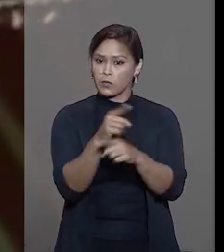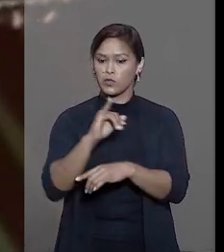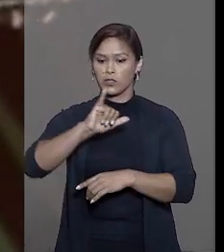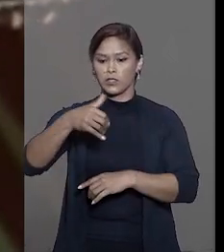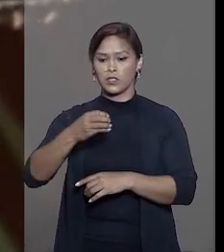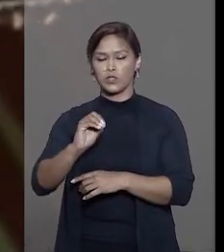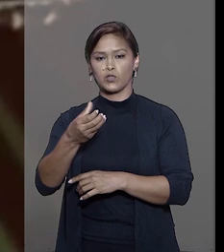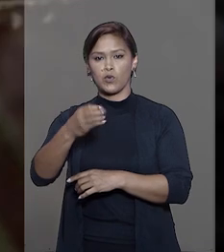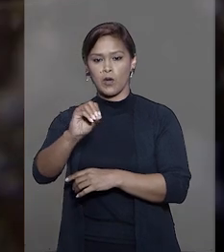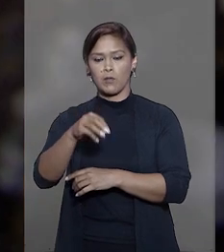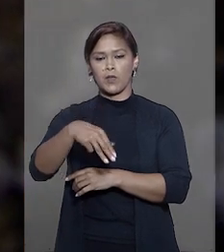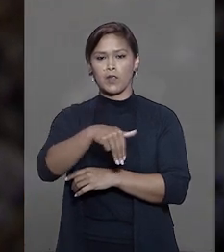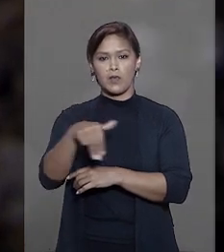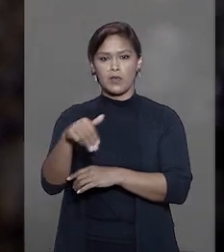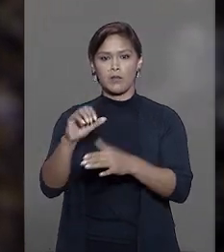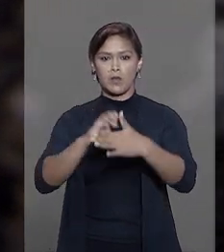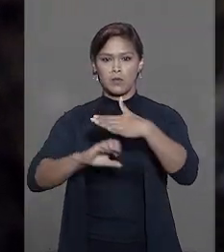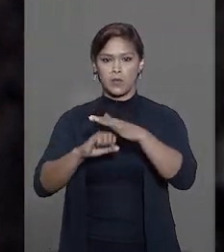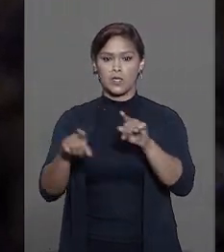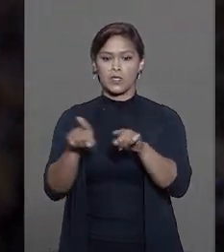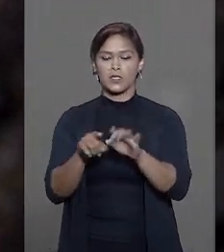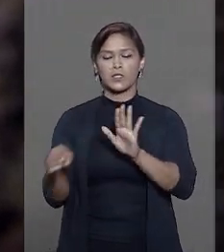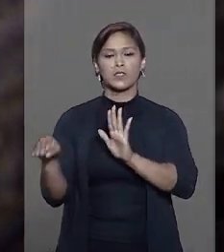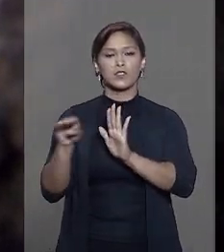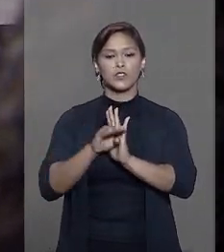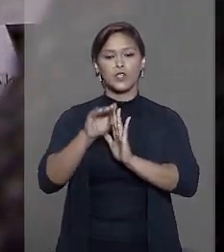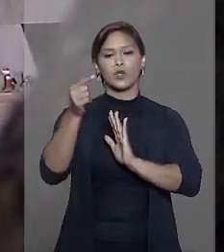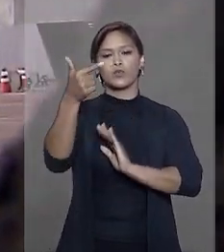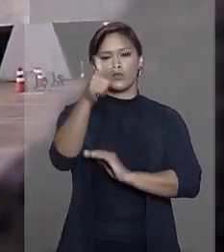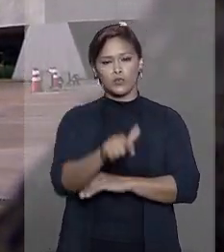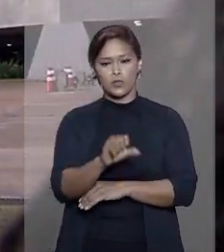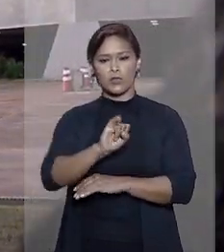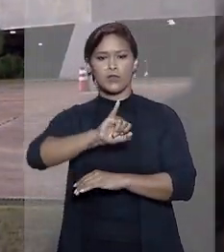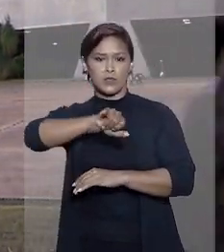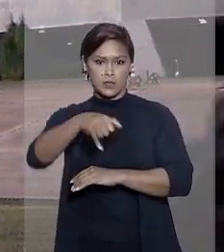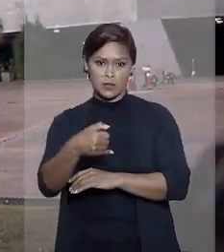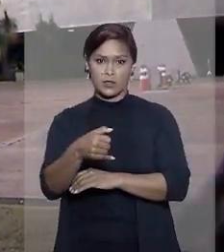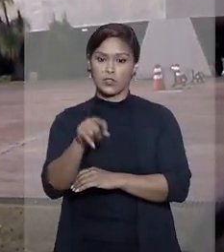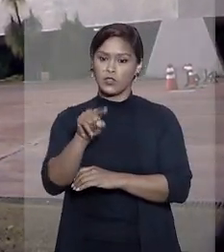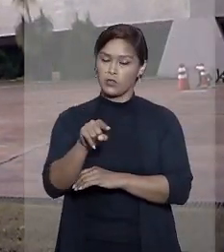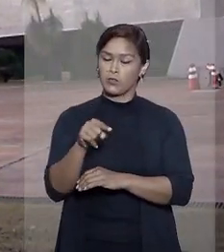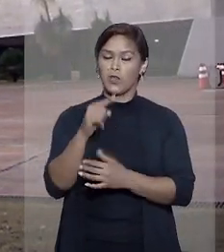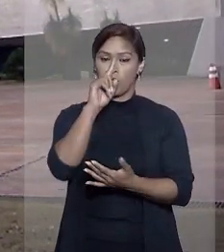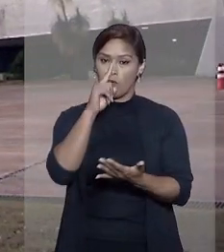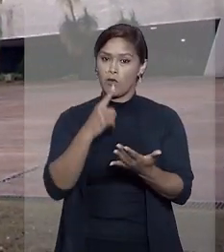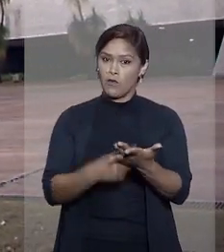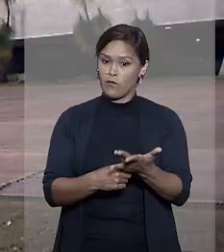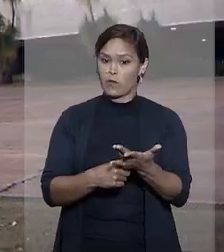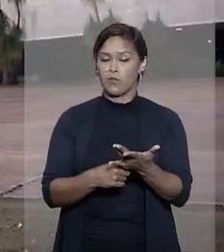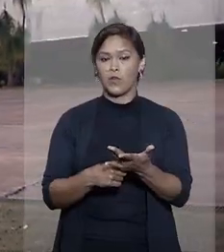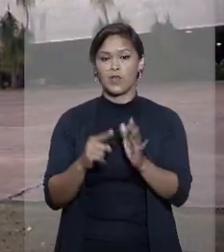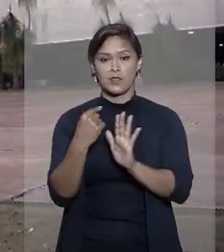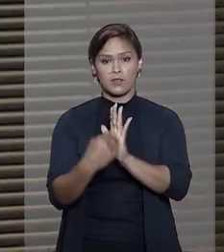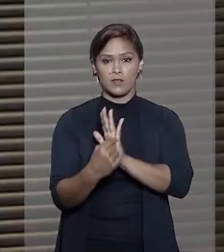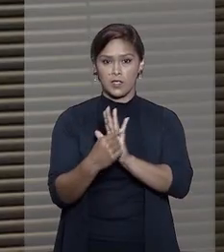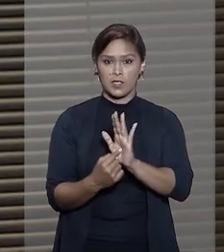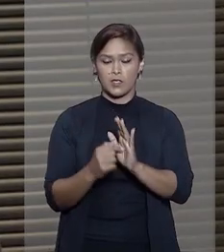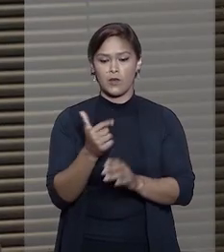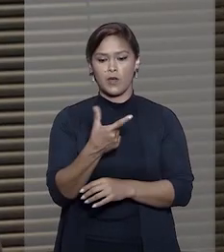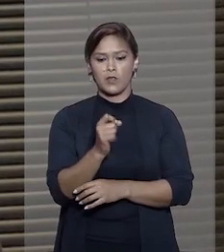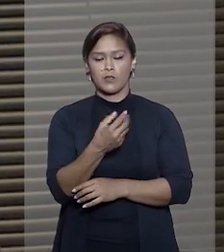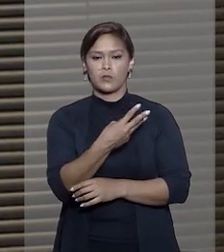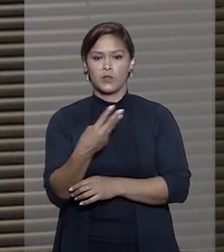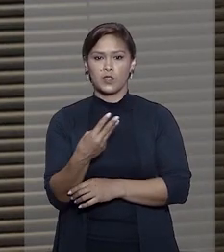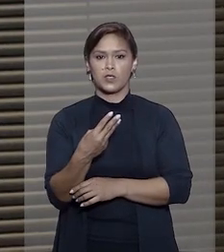de João Gilberto pela M. A questão chegou novamente ao STJ, que confirmou essa vedação. Em